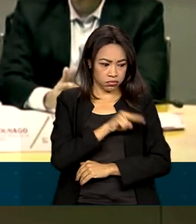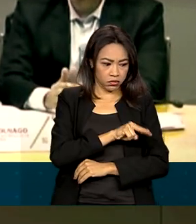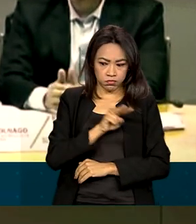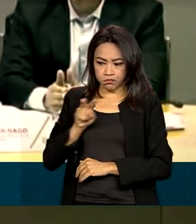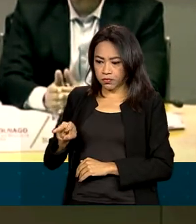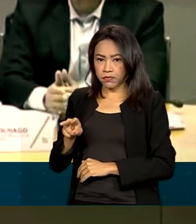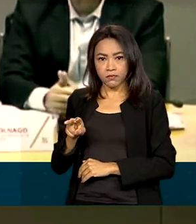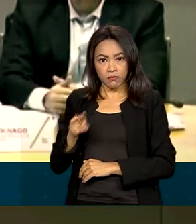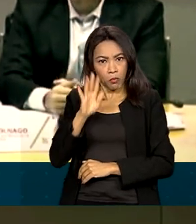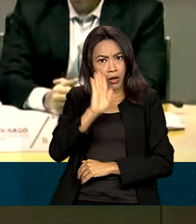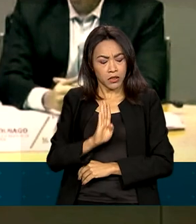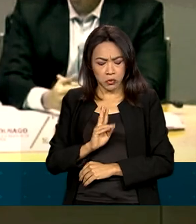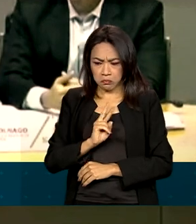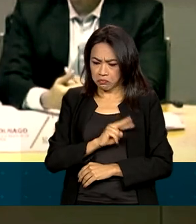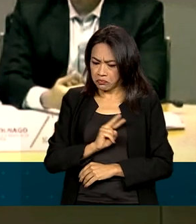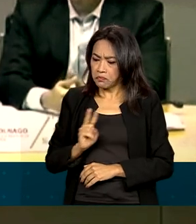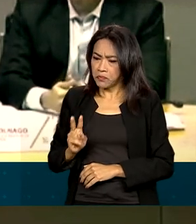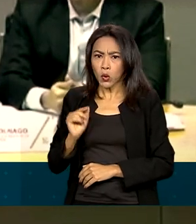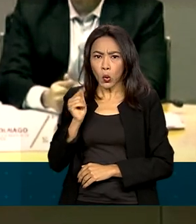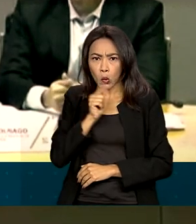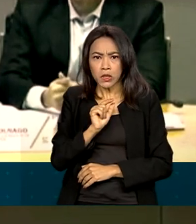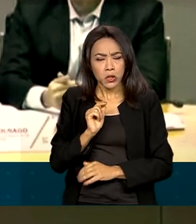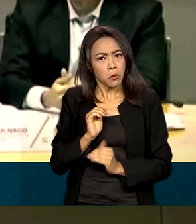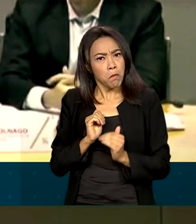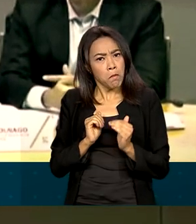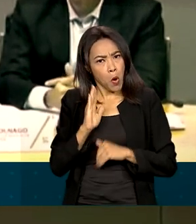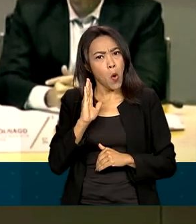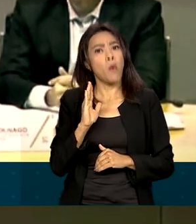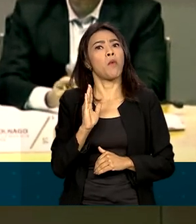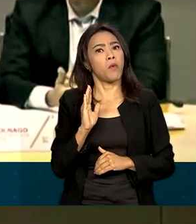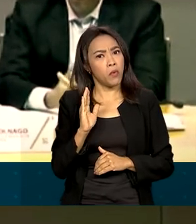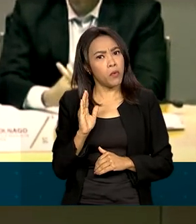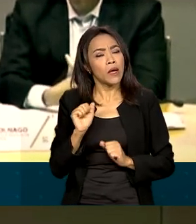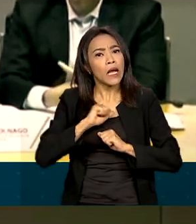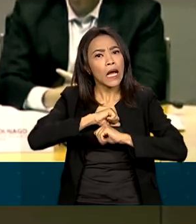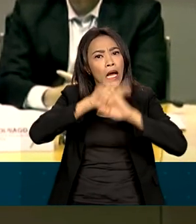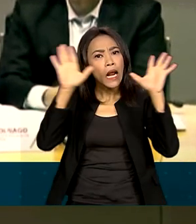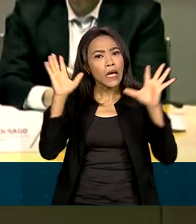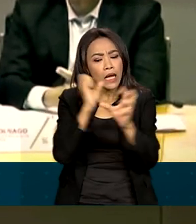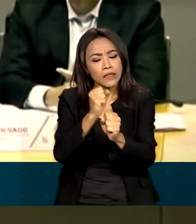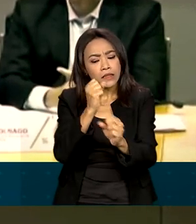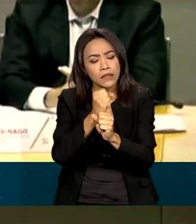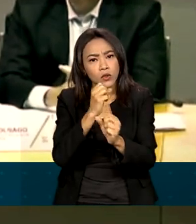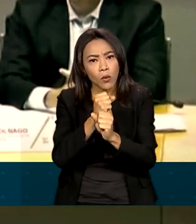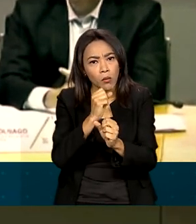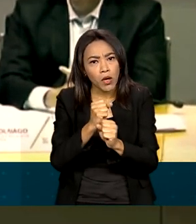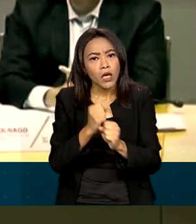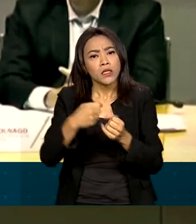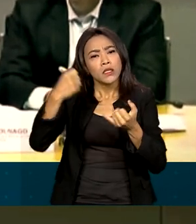prestando contas com transparência de cada real